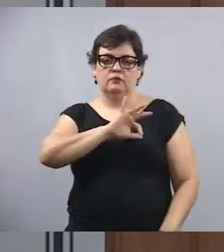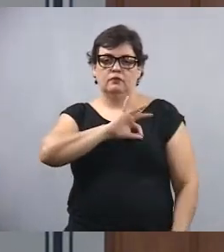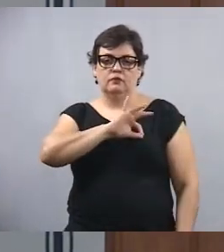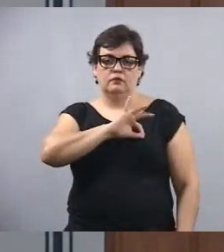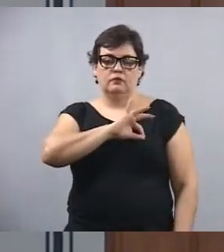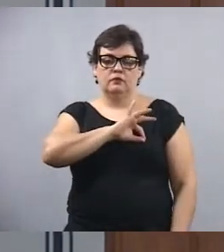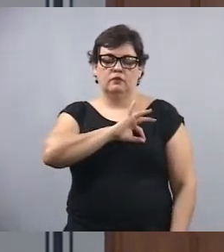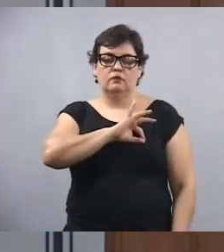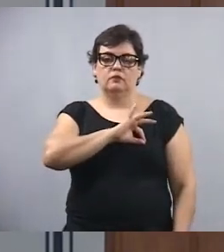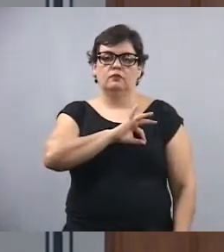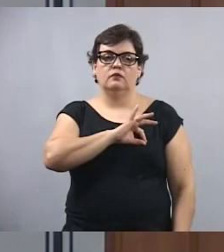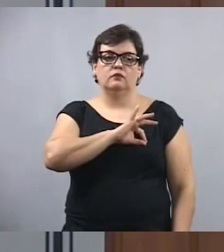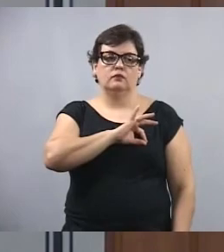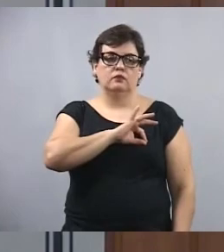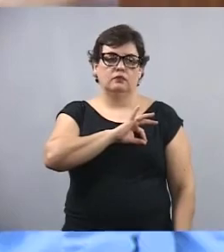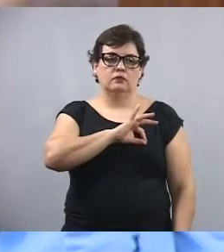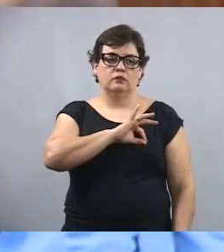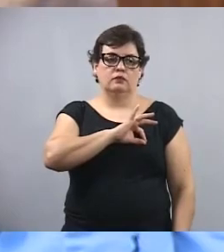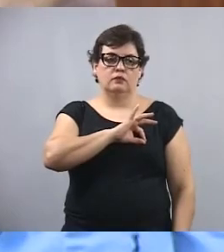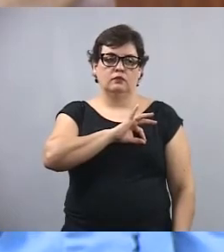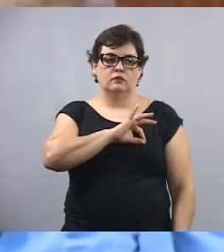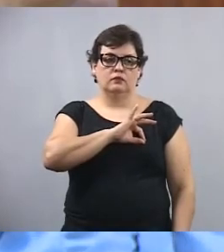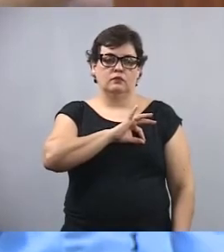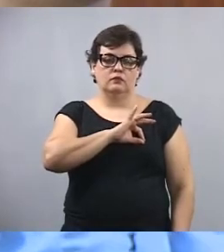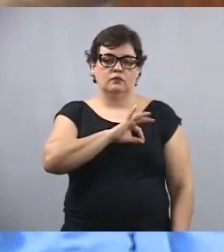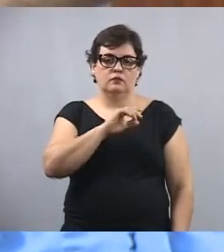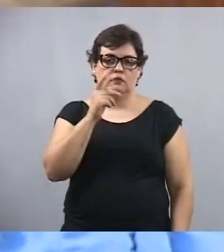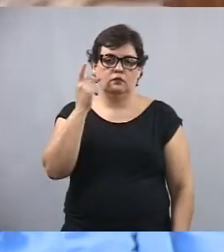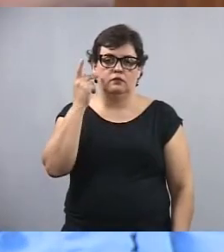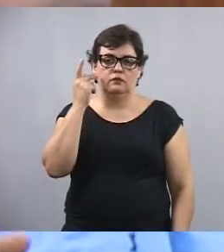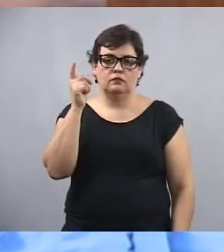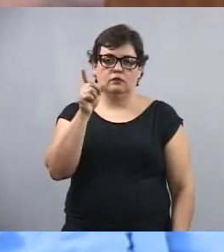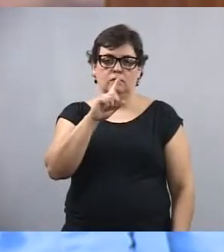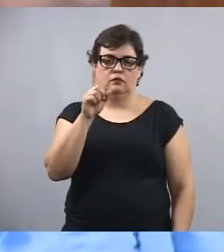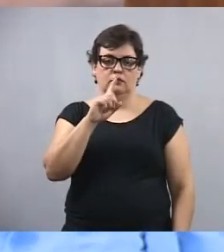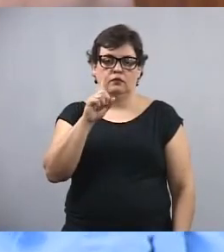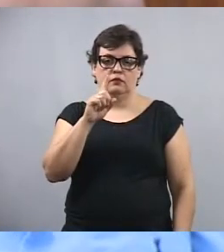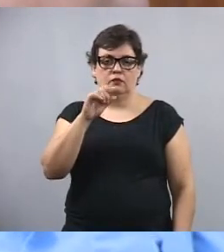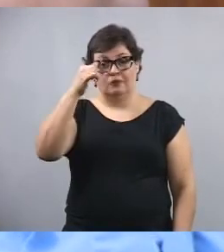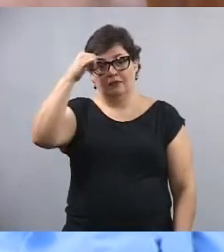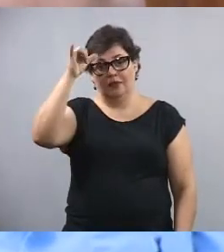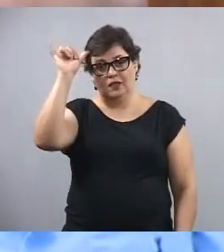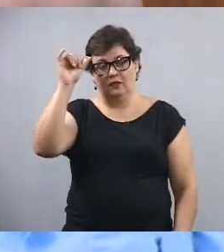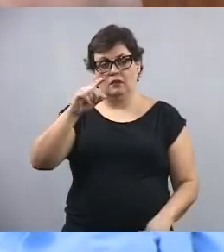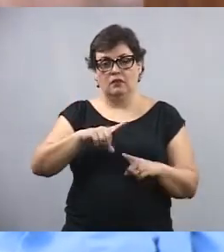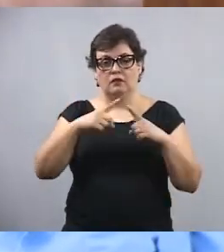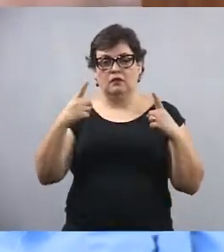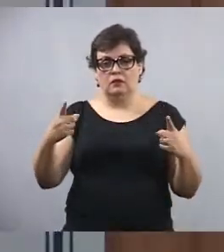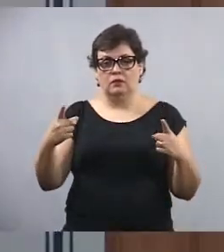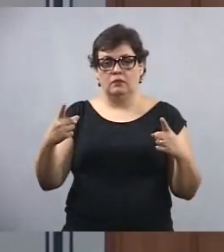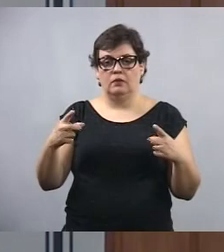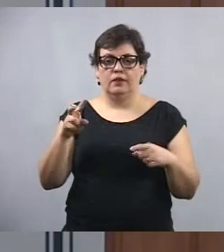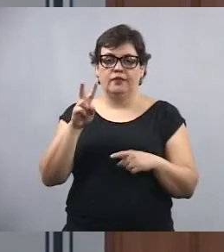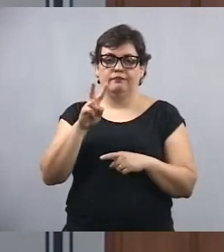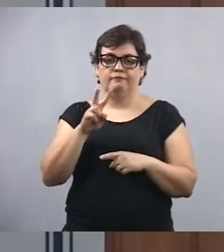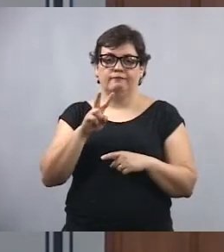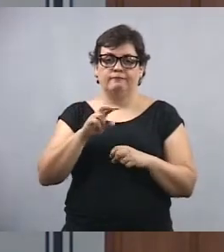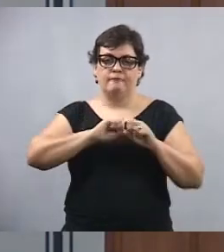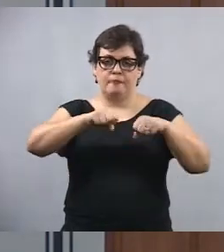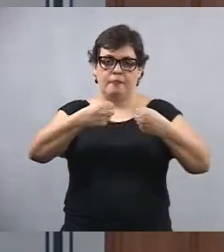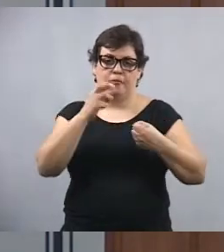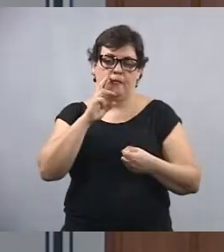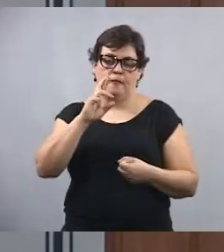é empregada não no serviço preventivo, mas empregada em dar uma